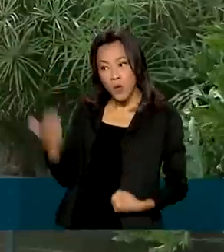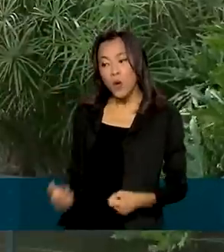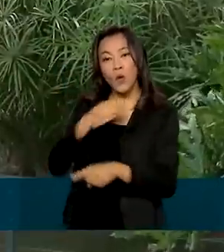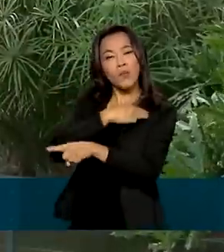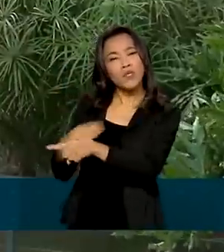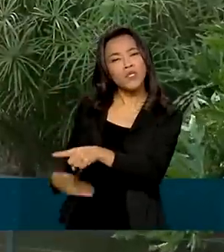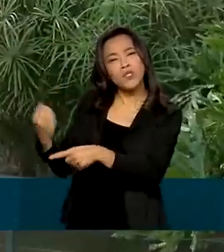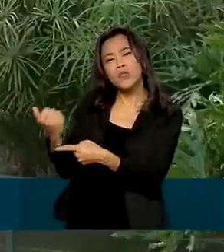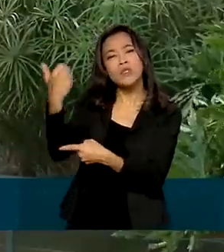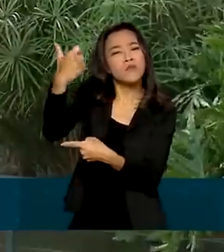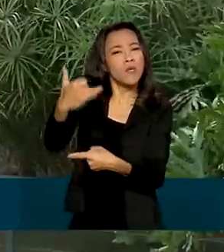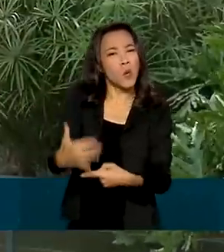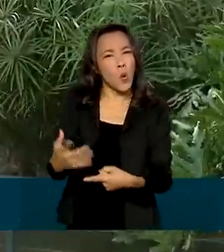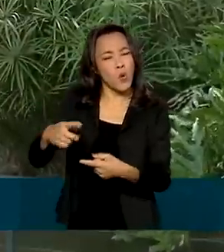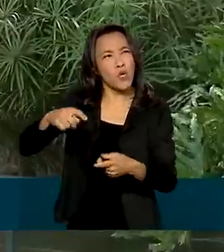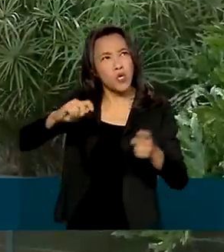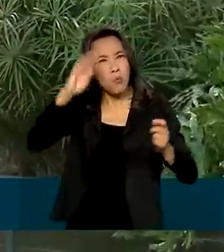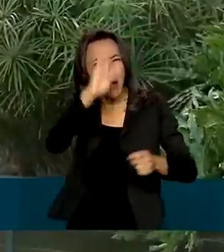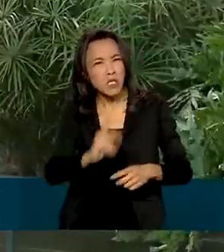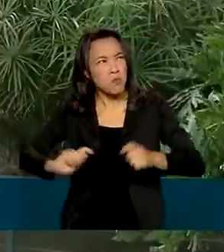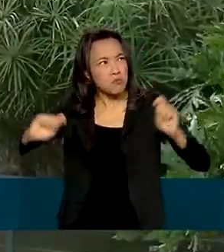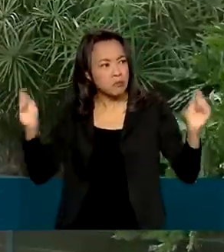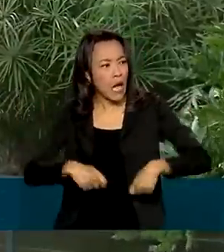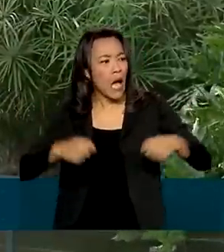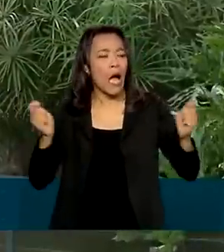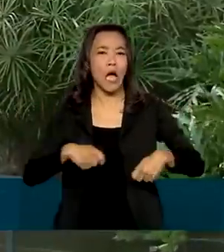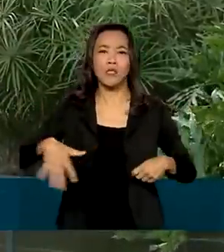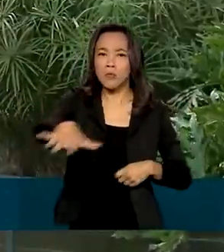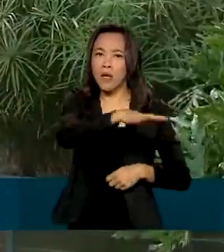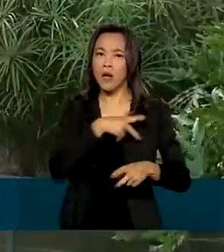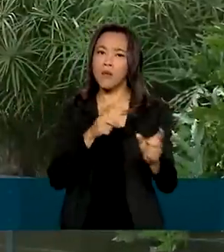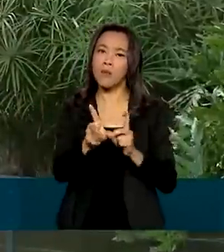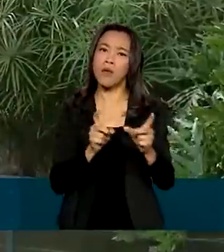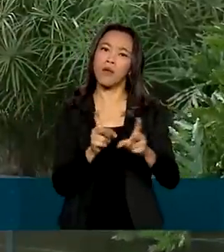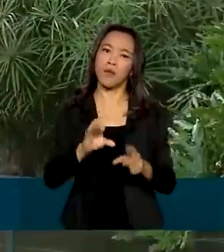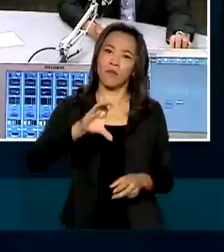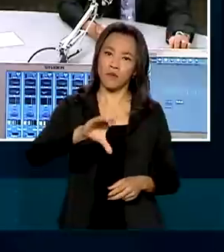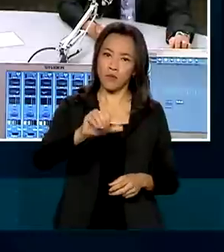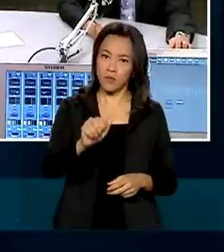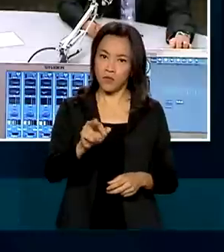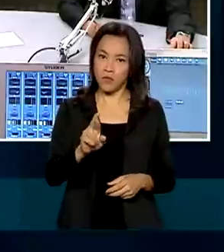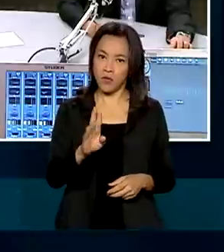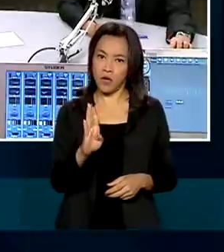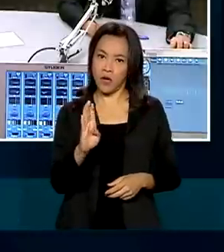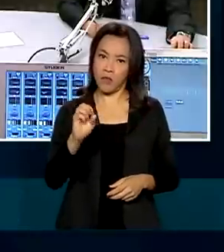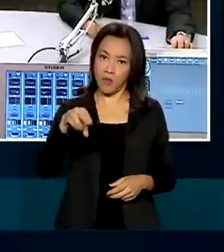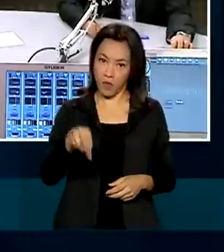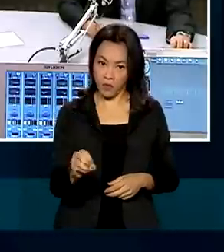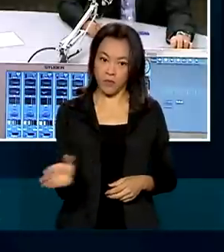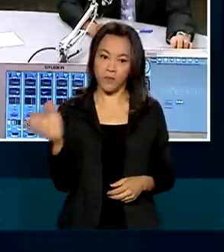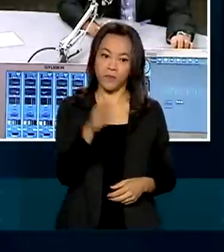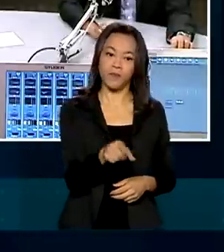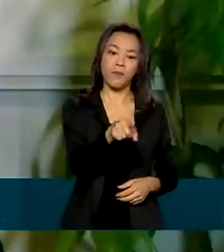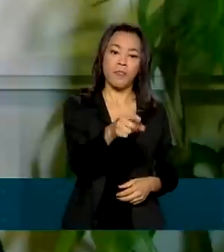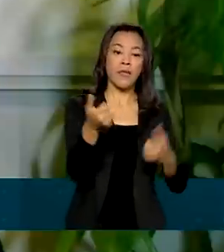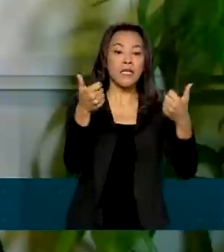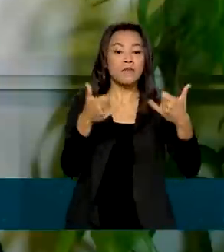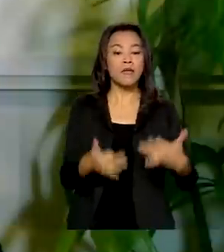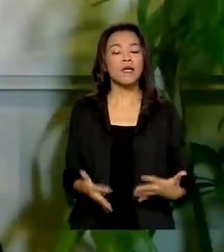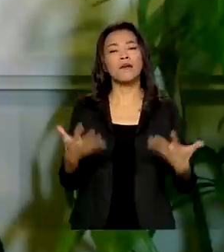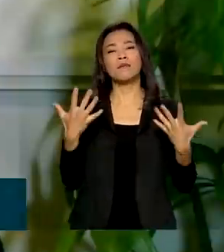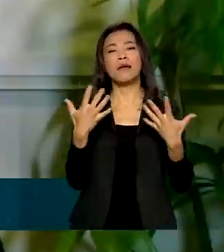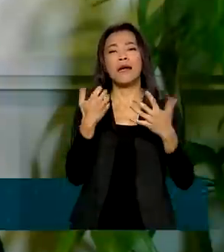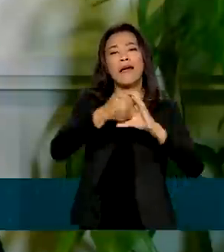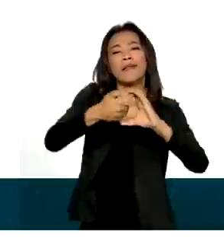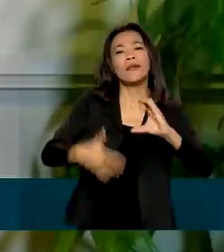sobre o potencial do país no mercado de carbono. Vamos ouvir o que ele disse. As características naturais e econômicas podem gerar